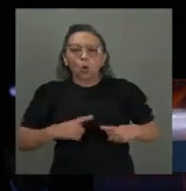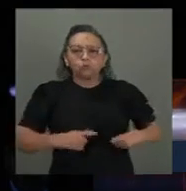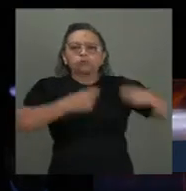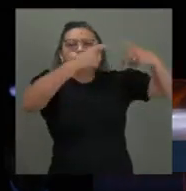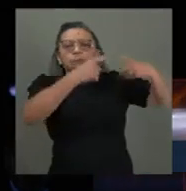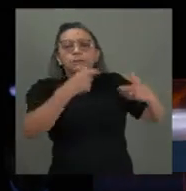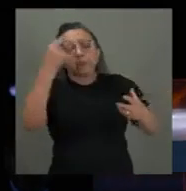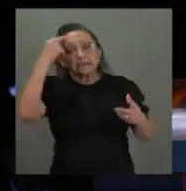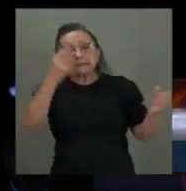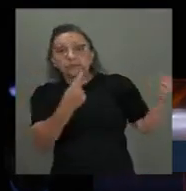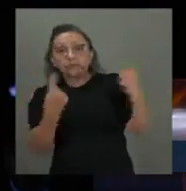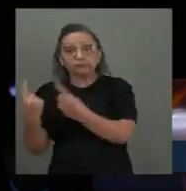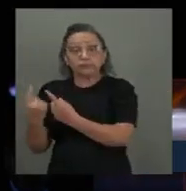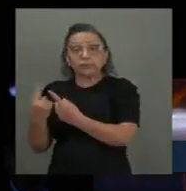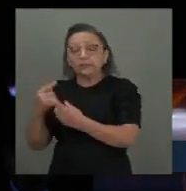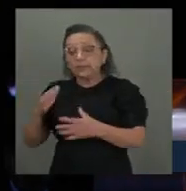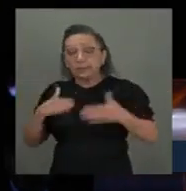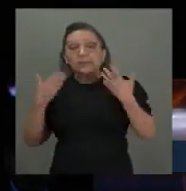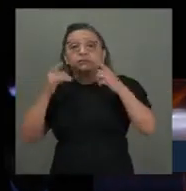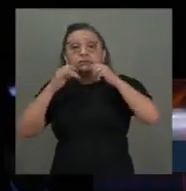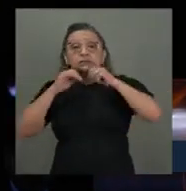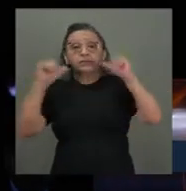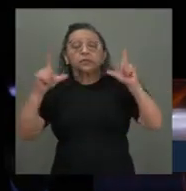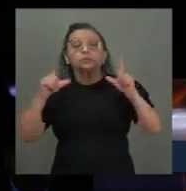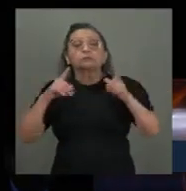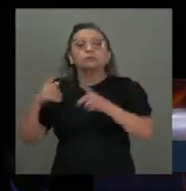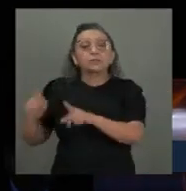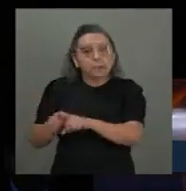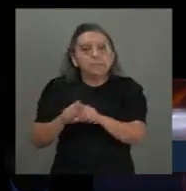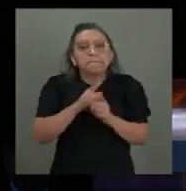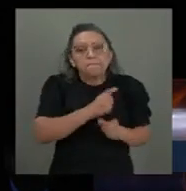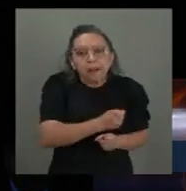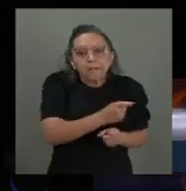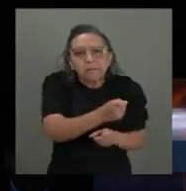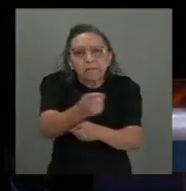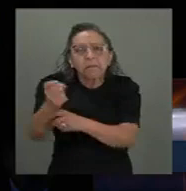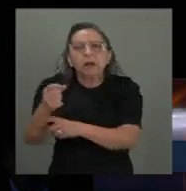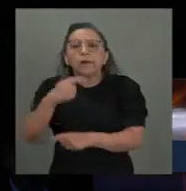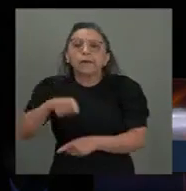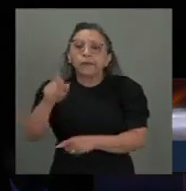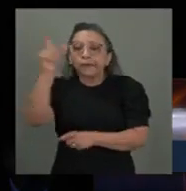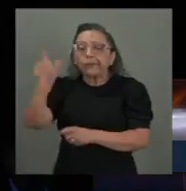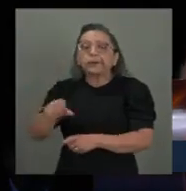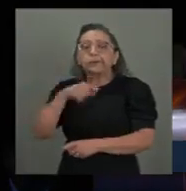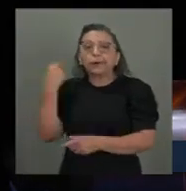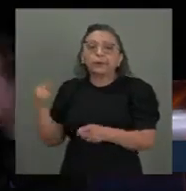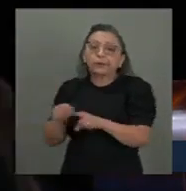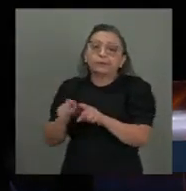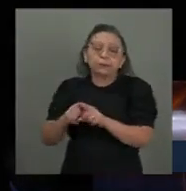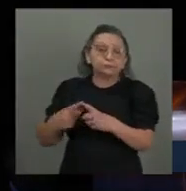chegar nela e, de repente, o seu edifício é bombardeado ou eles morrem num banque.